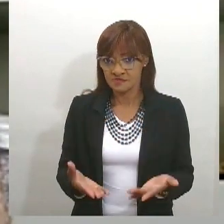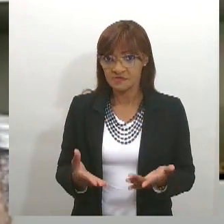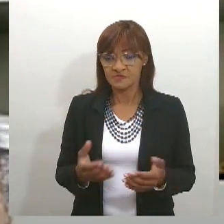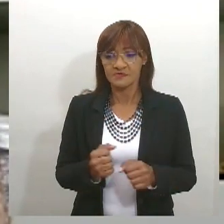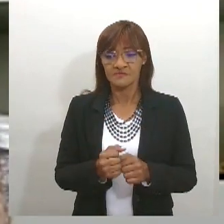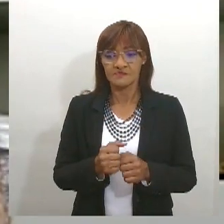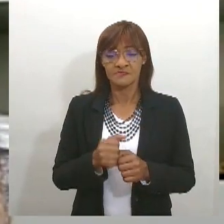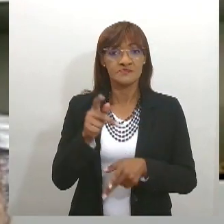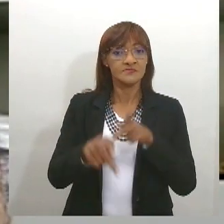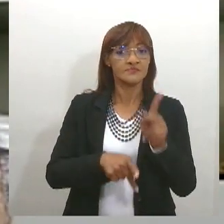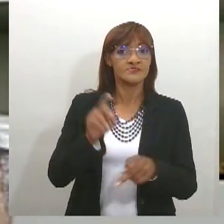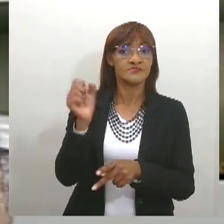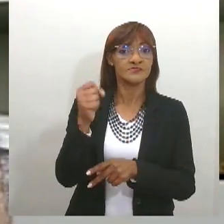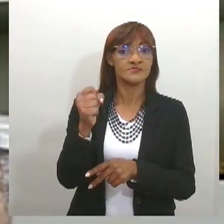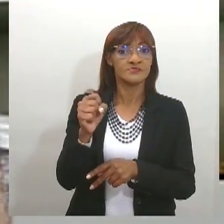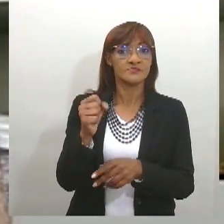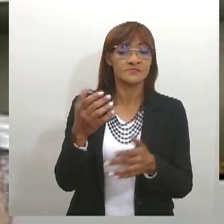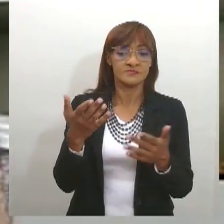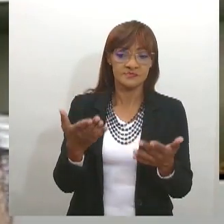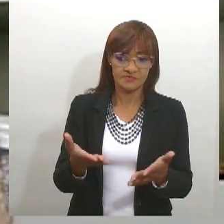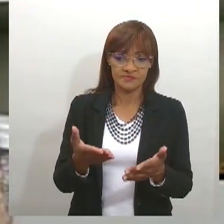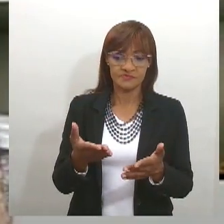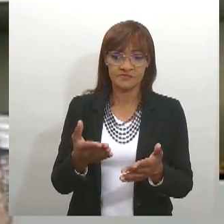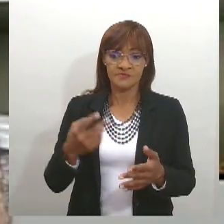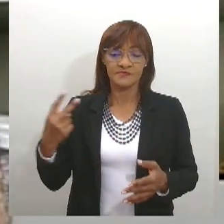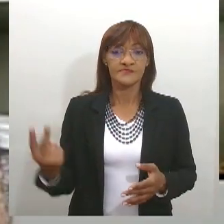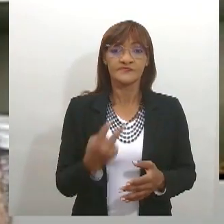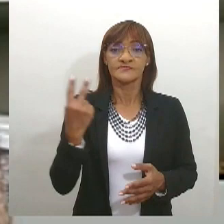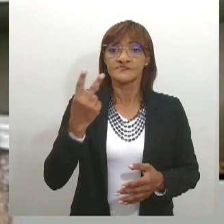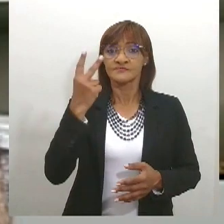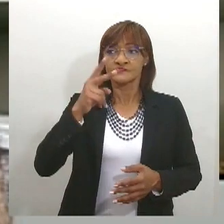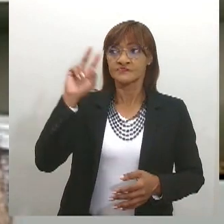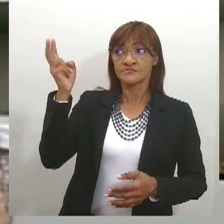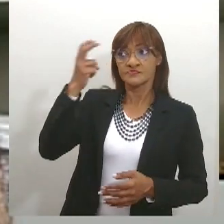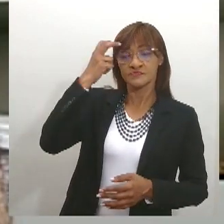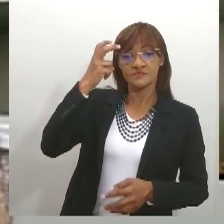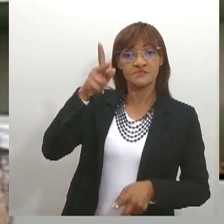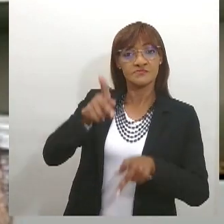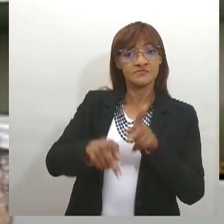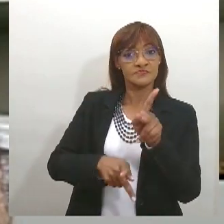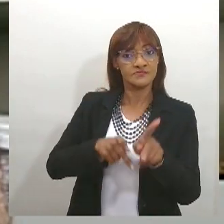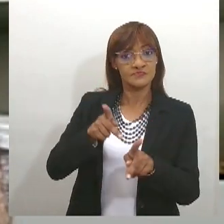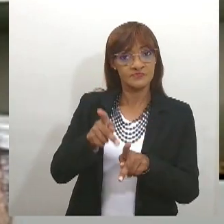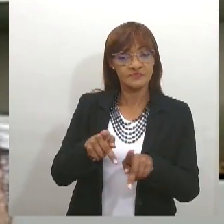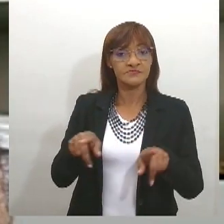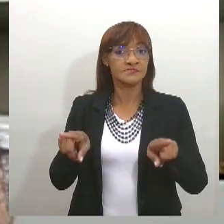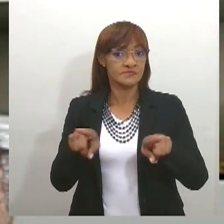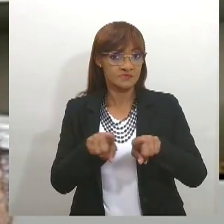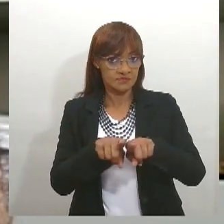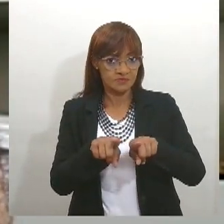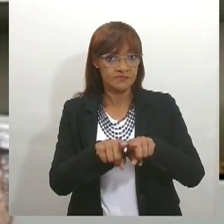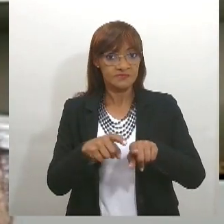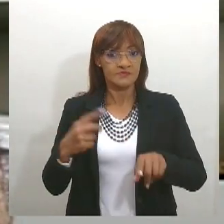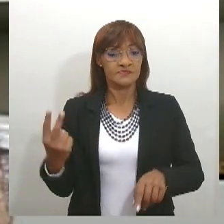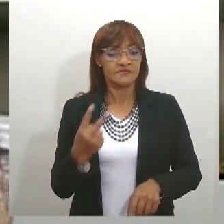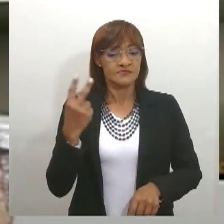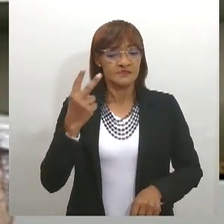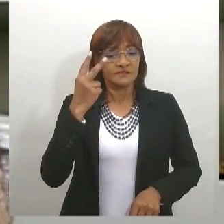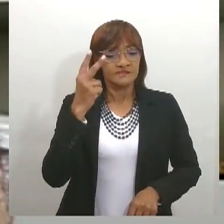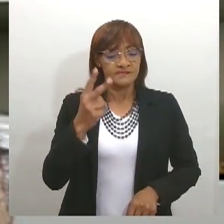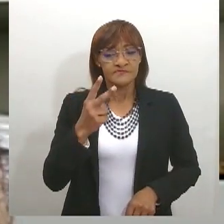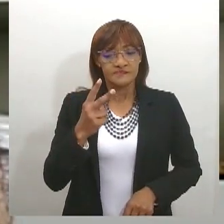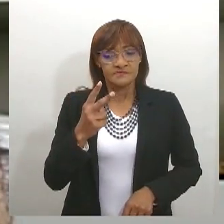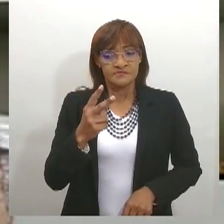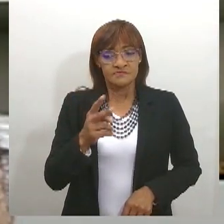Não só valorizar a cultura popular, não só valorizar os nossos aspectos mais concernentes ao nosso